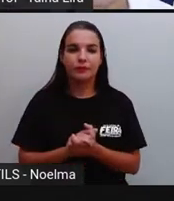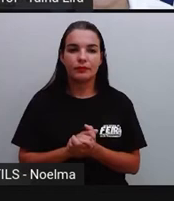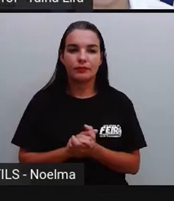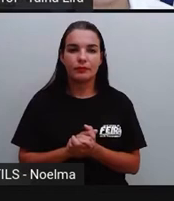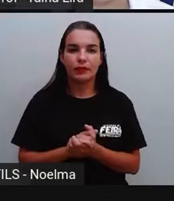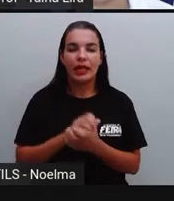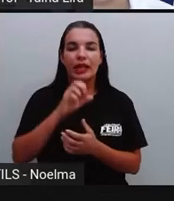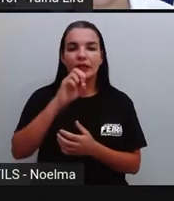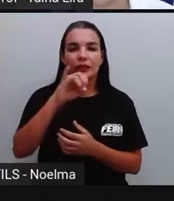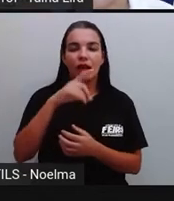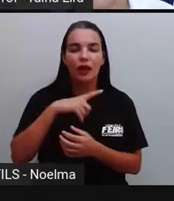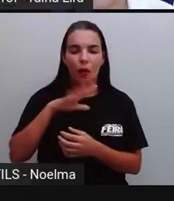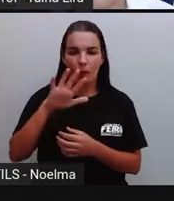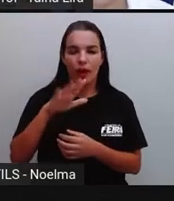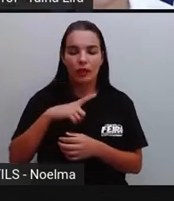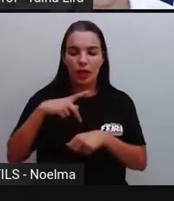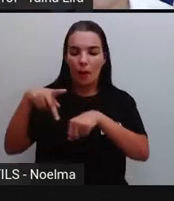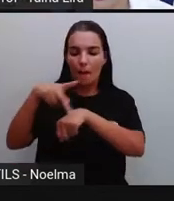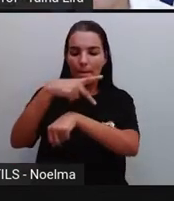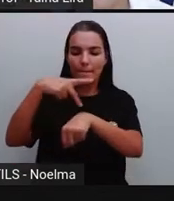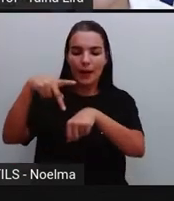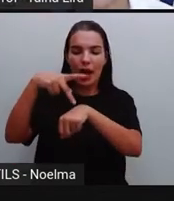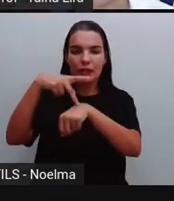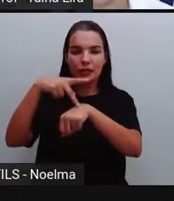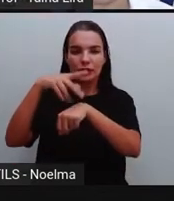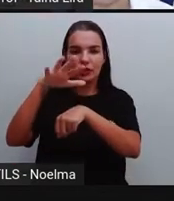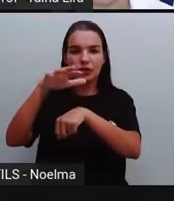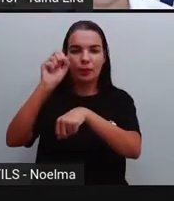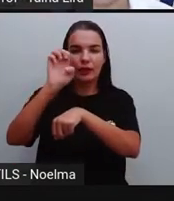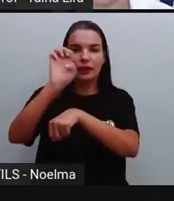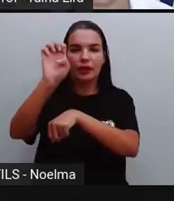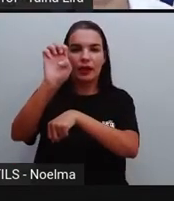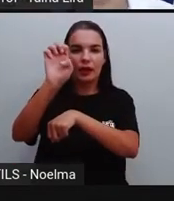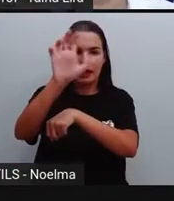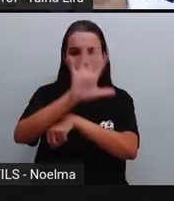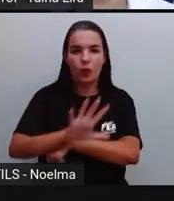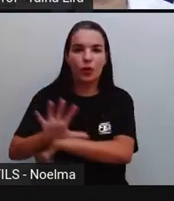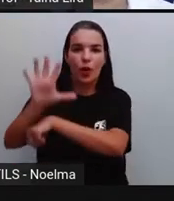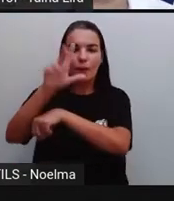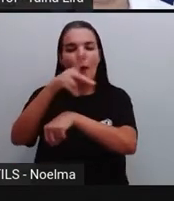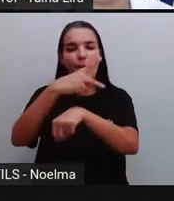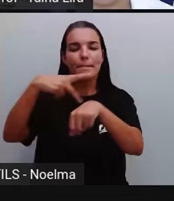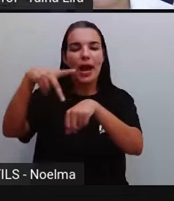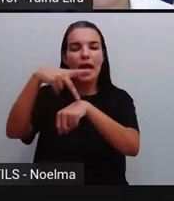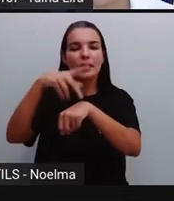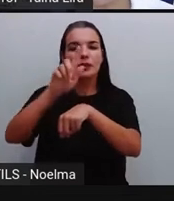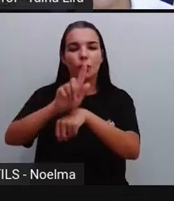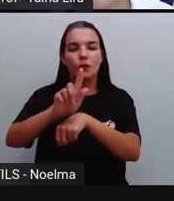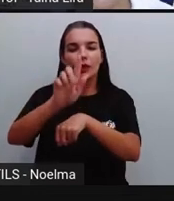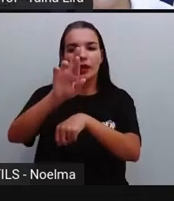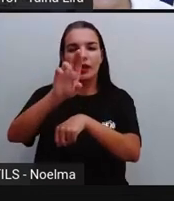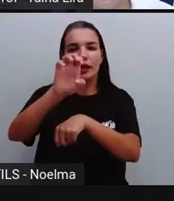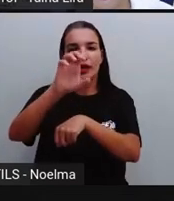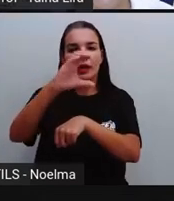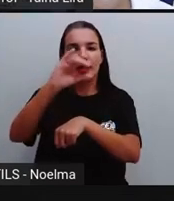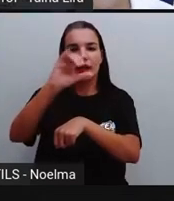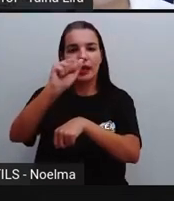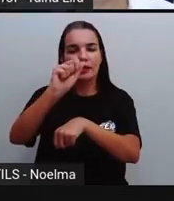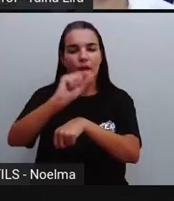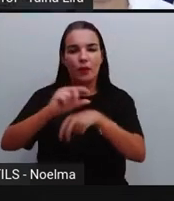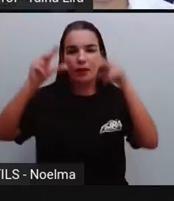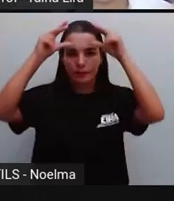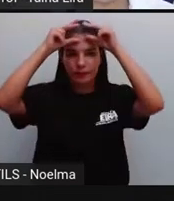tem um país chamado Grécia, lá na Europa, que é o país, né, onde surgiram aí as primeiras escolas.